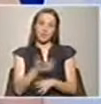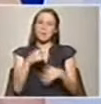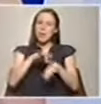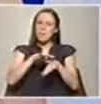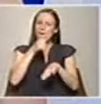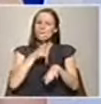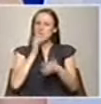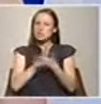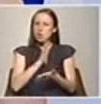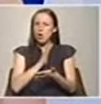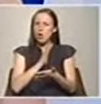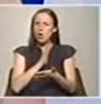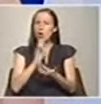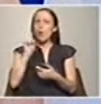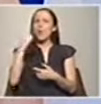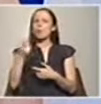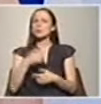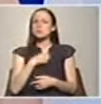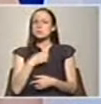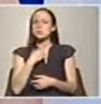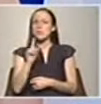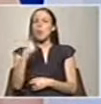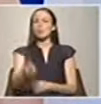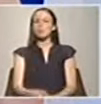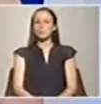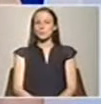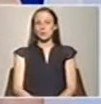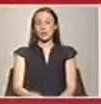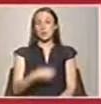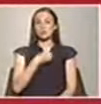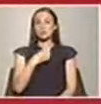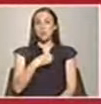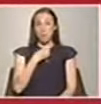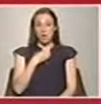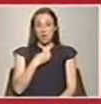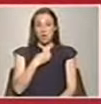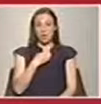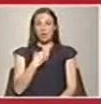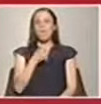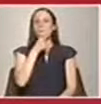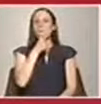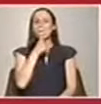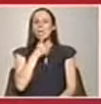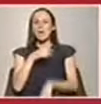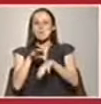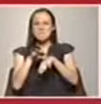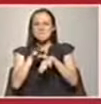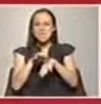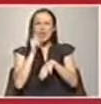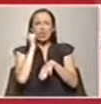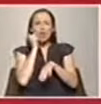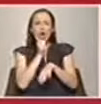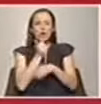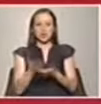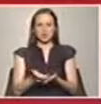vermelha ou pode dar outro tipo de sintomas? Sim, os sintomas são habitualmente a pele vermelha, dolorosa, pode também